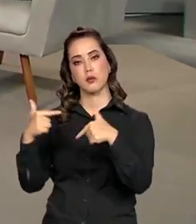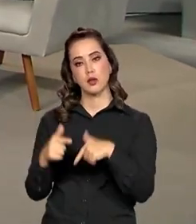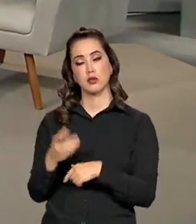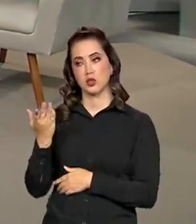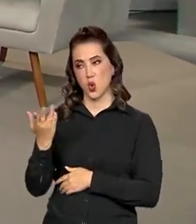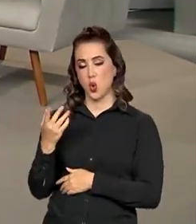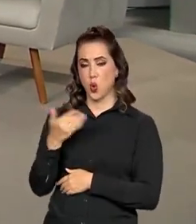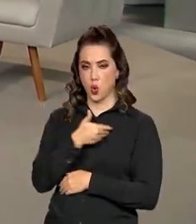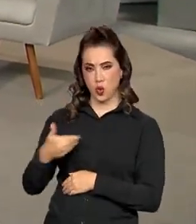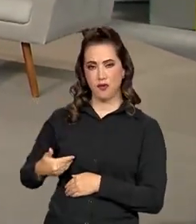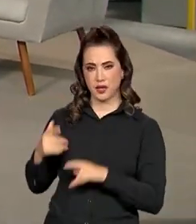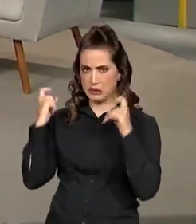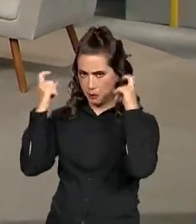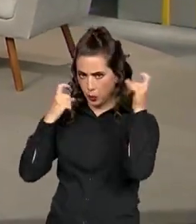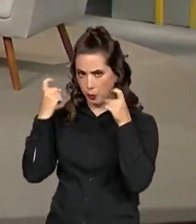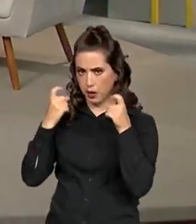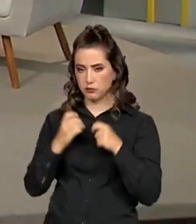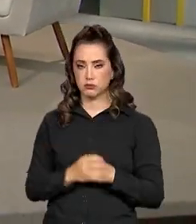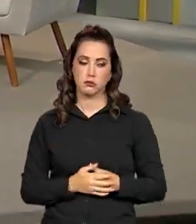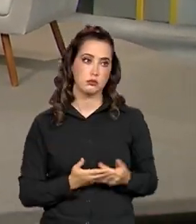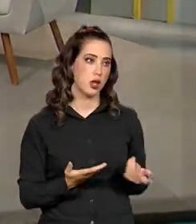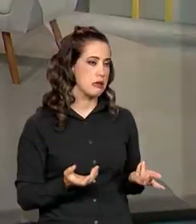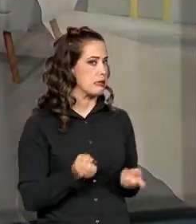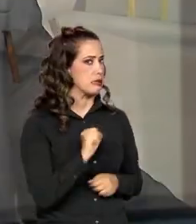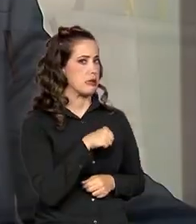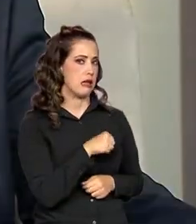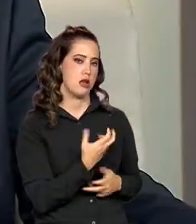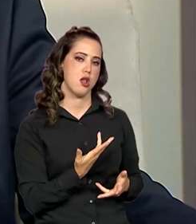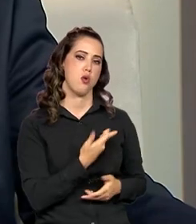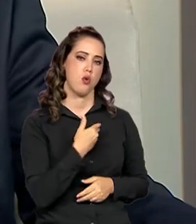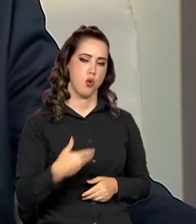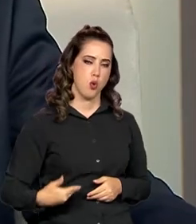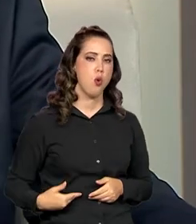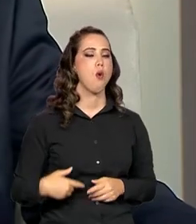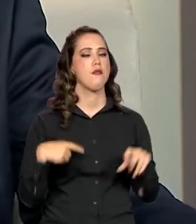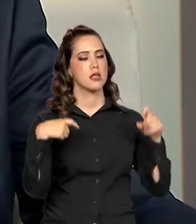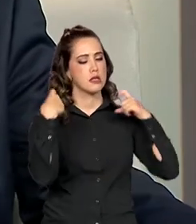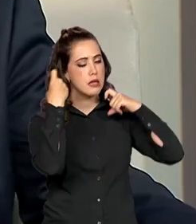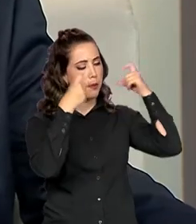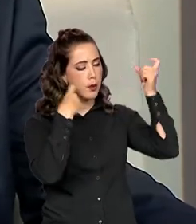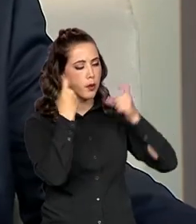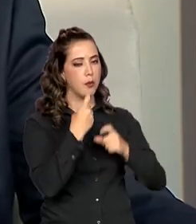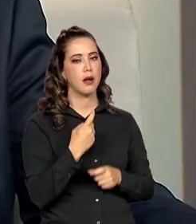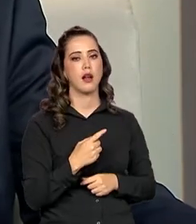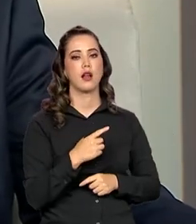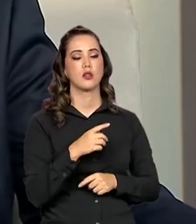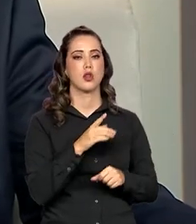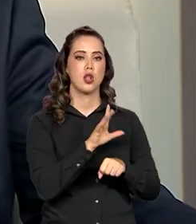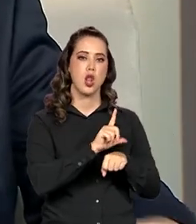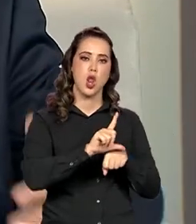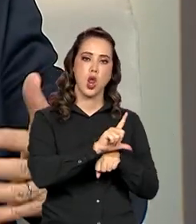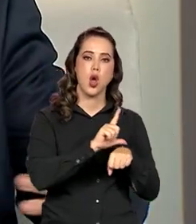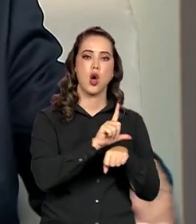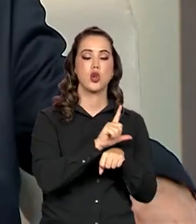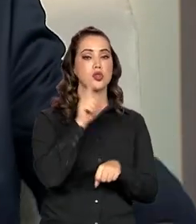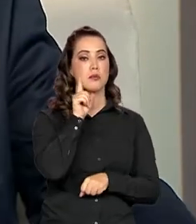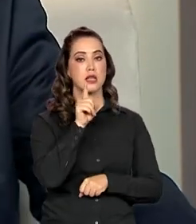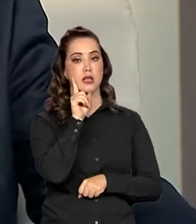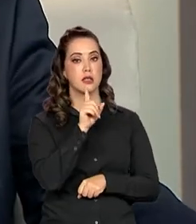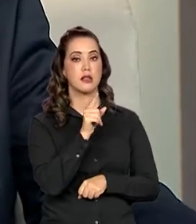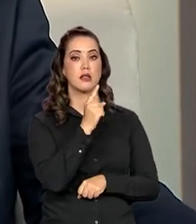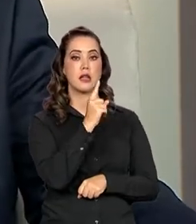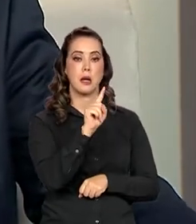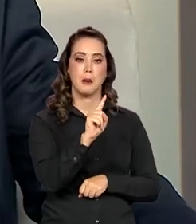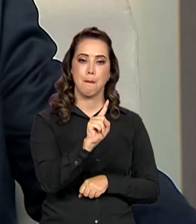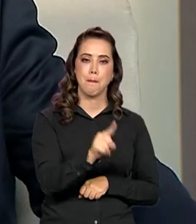Preocupa o governo? Claro que preocupa. Loja americana, 1.790 lojas espalhadas pelo